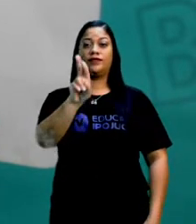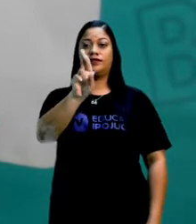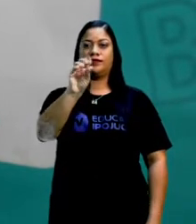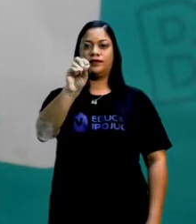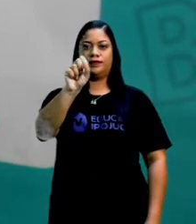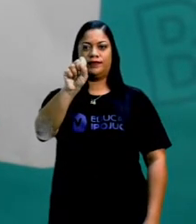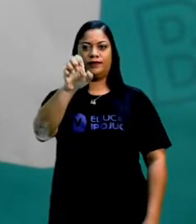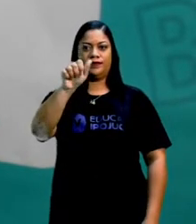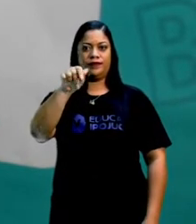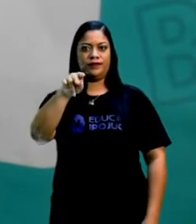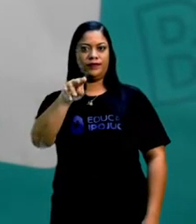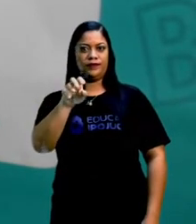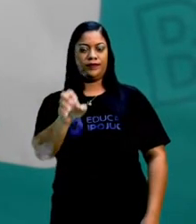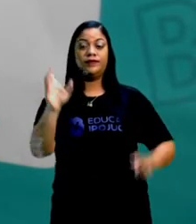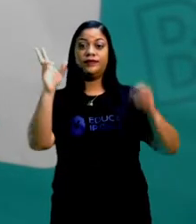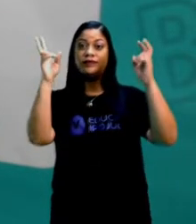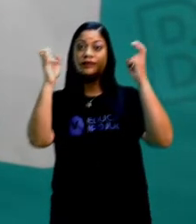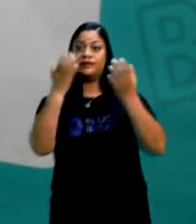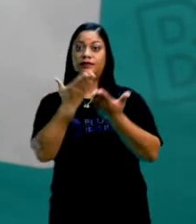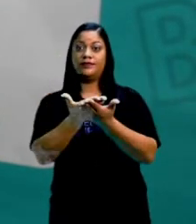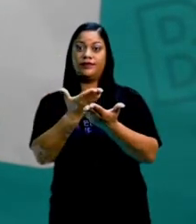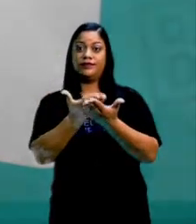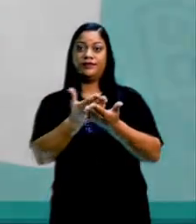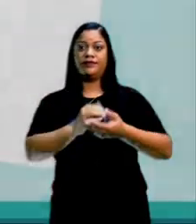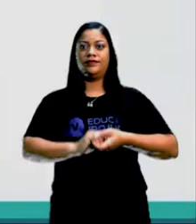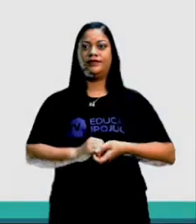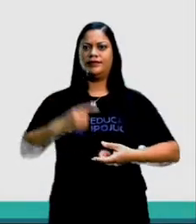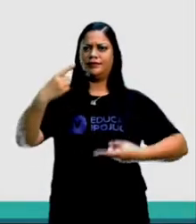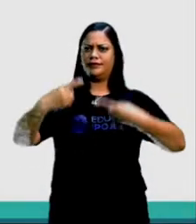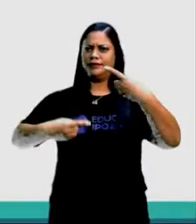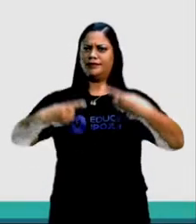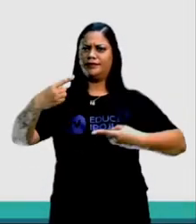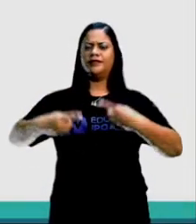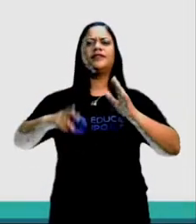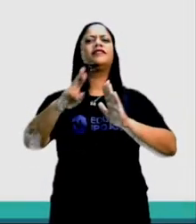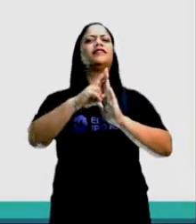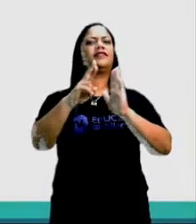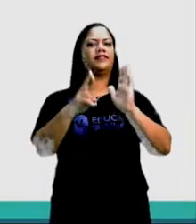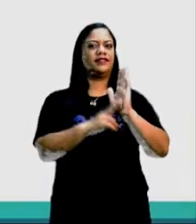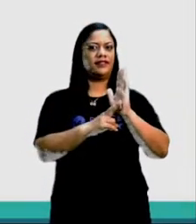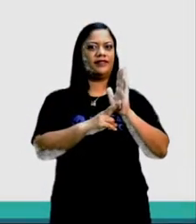Rosiane Portelli. Temática da nossa aula, debate regrado.